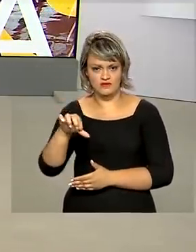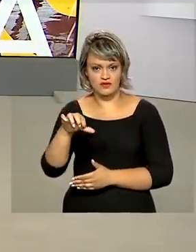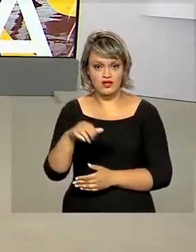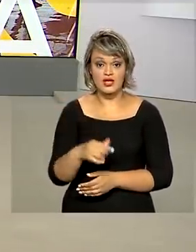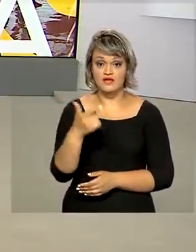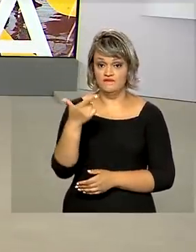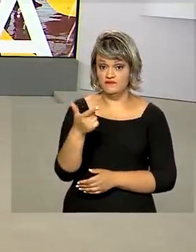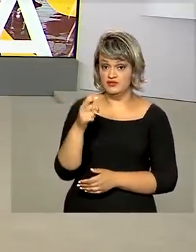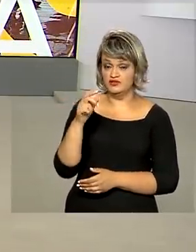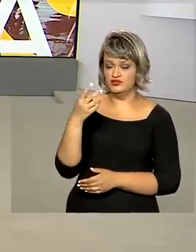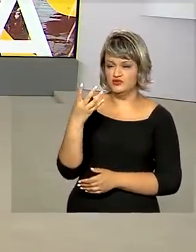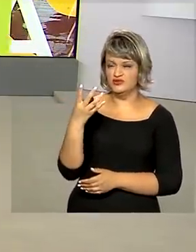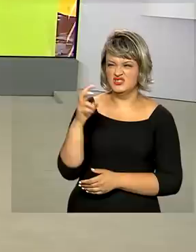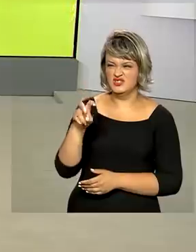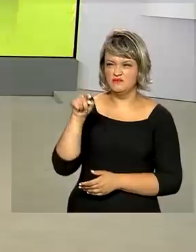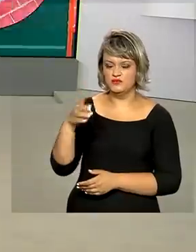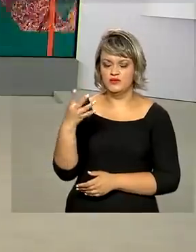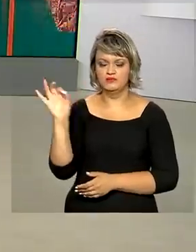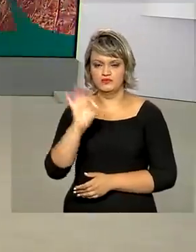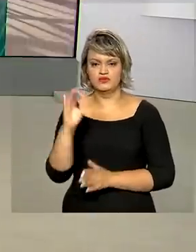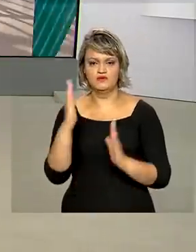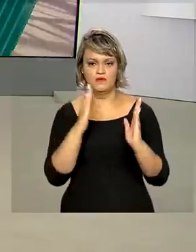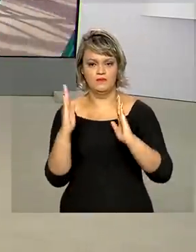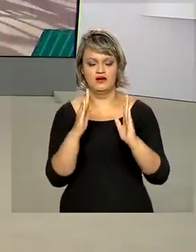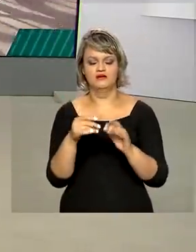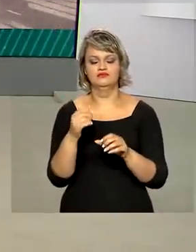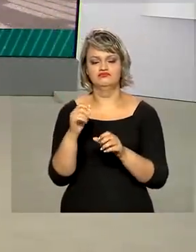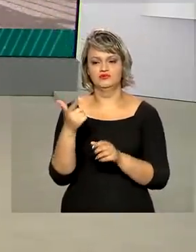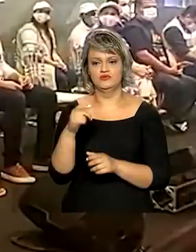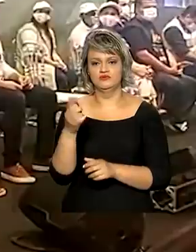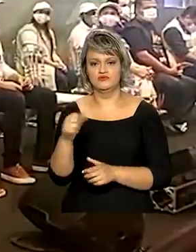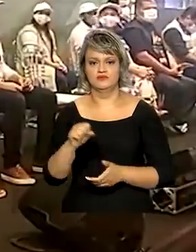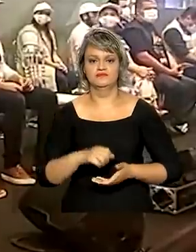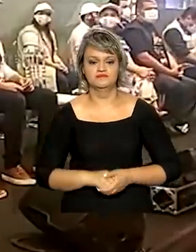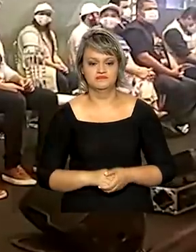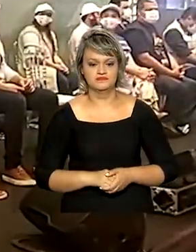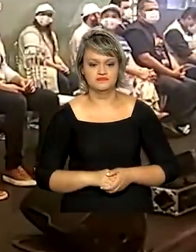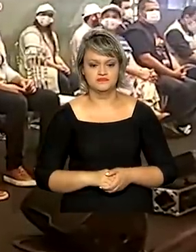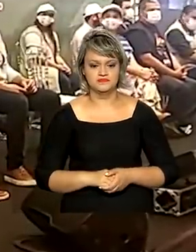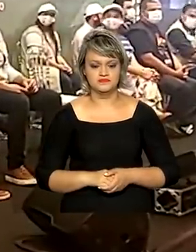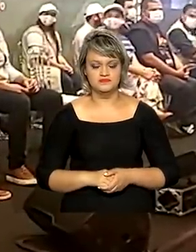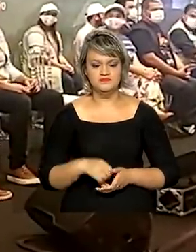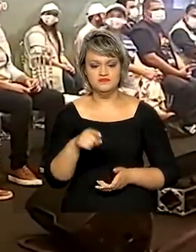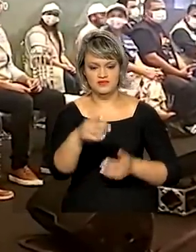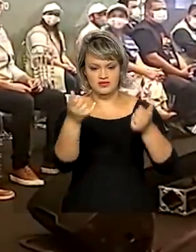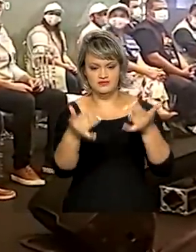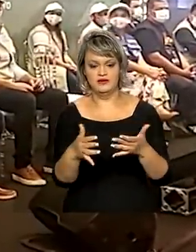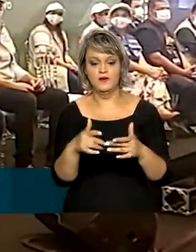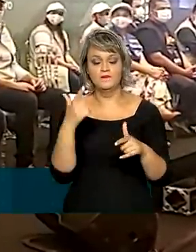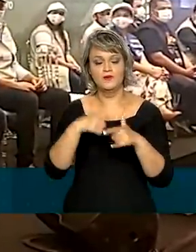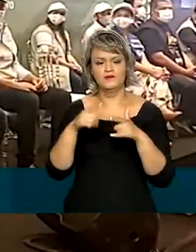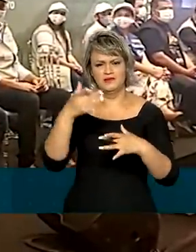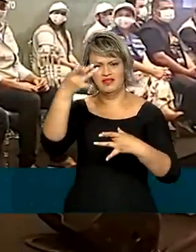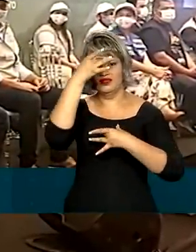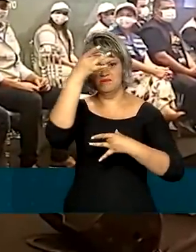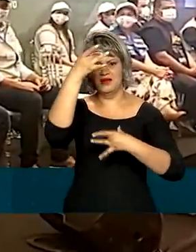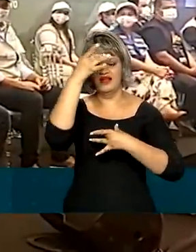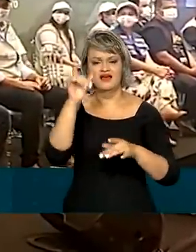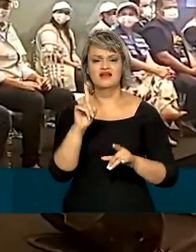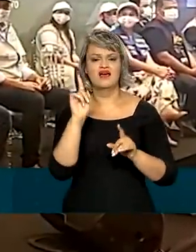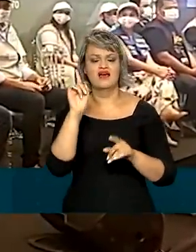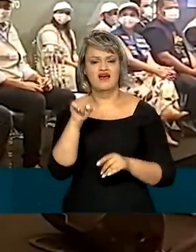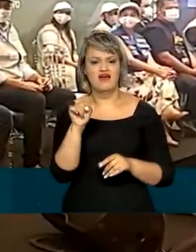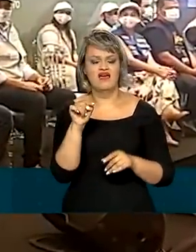25,4% em relação a 2018. O problema da malária é um